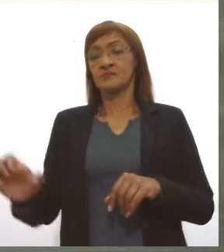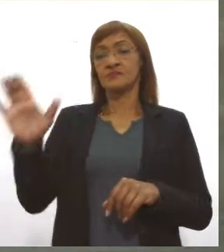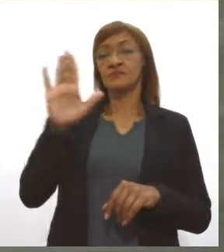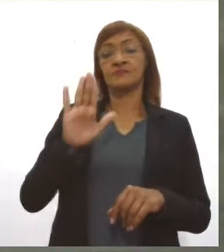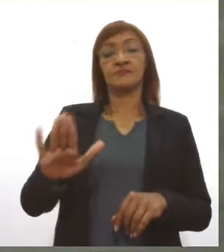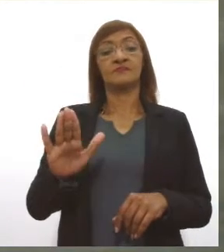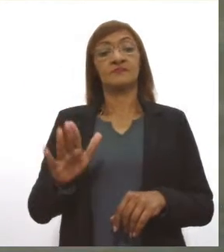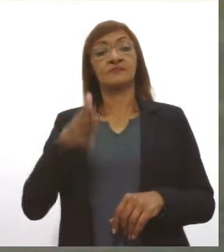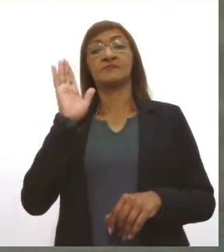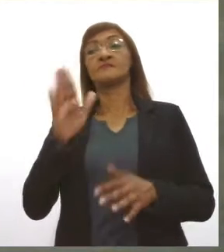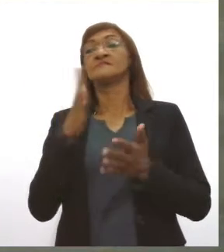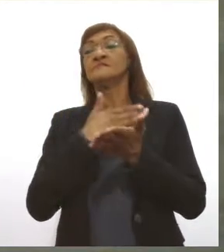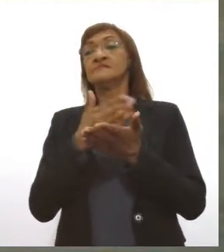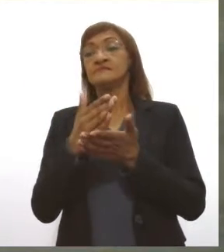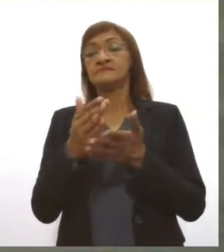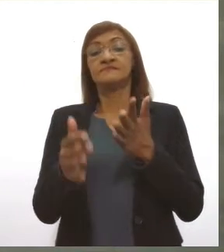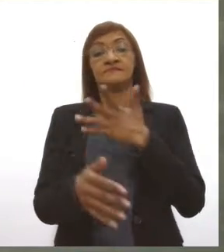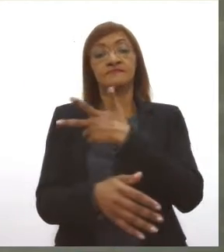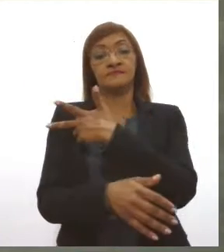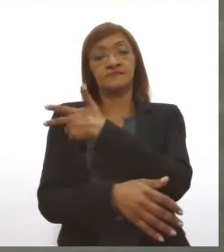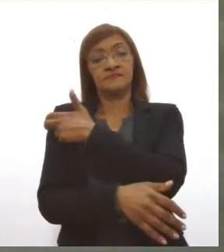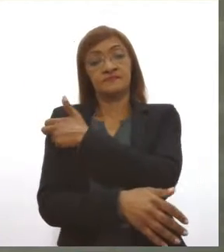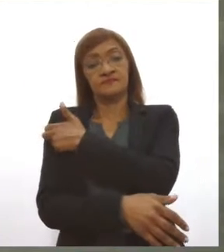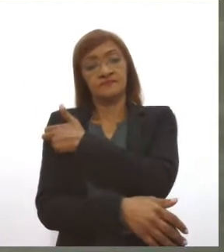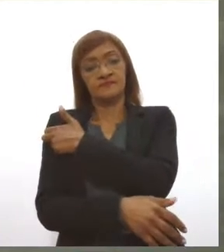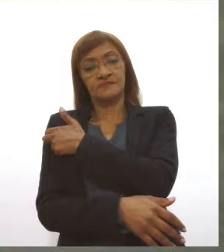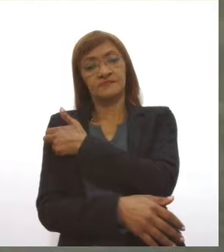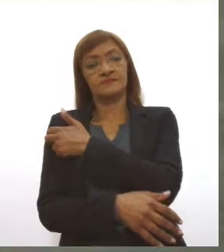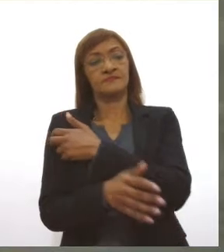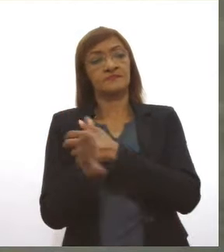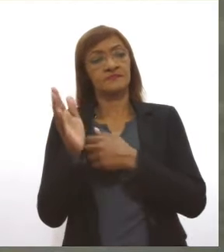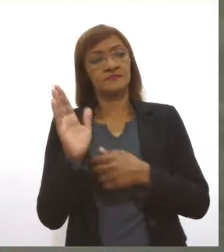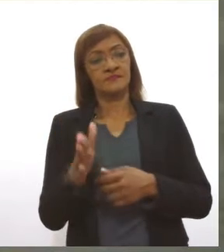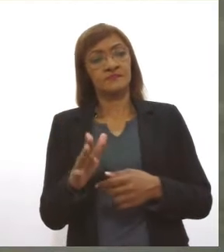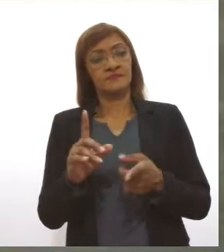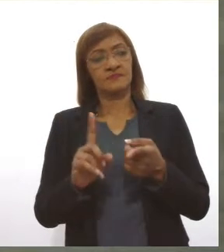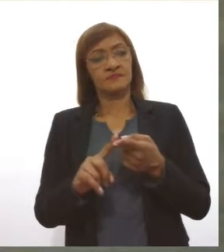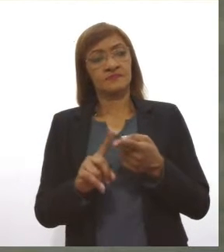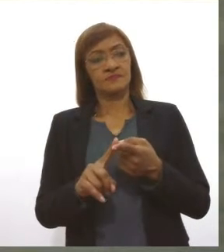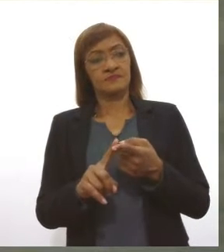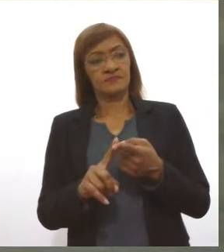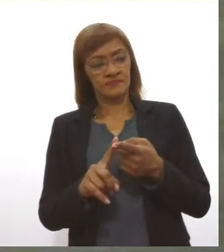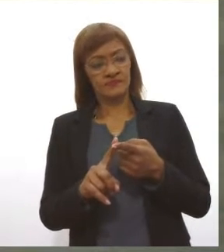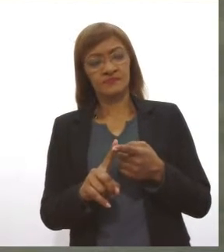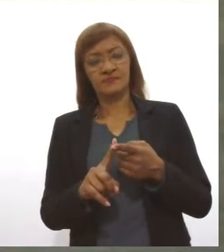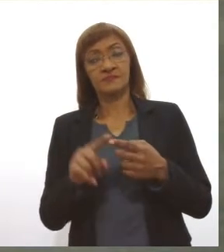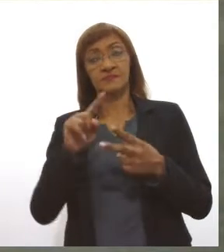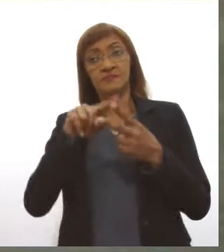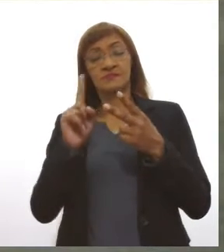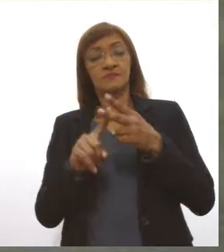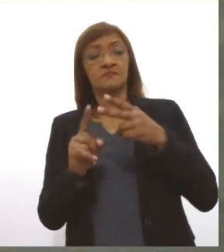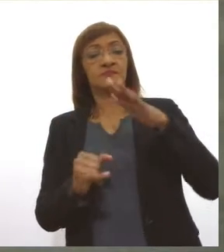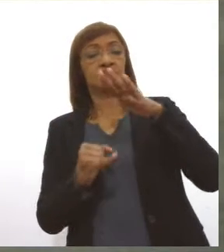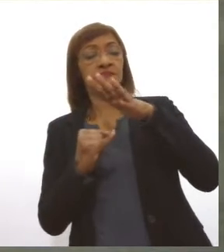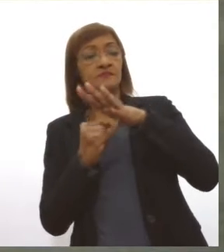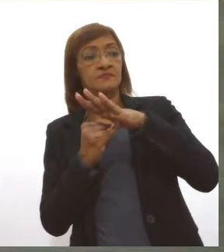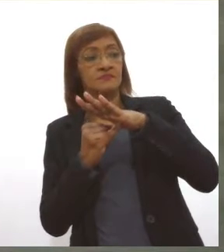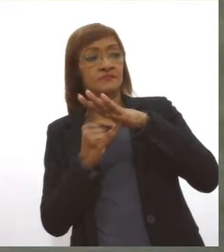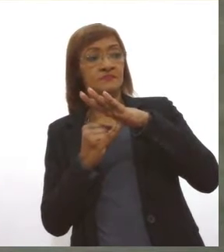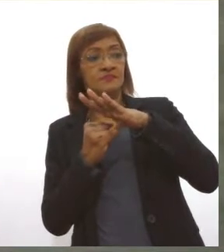começou o processo de vacinação através das vacinas da Pfizer, né? E também da